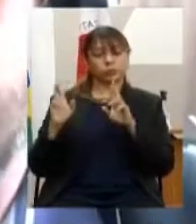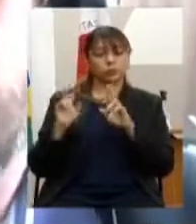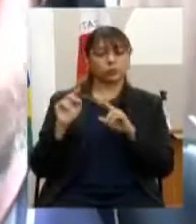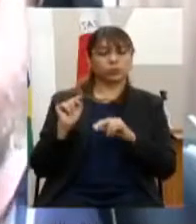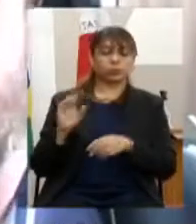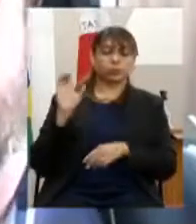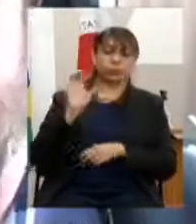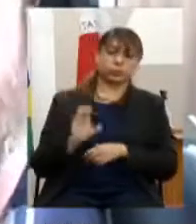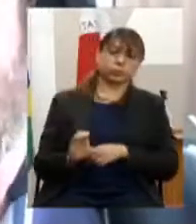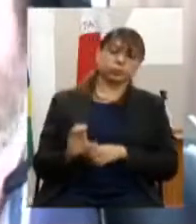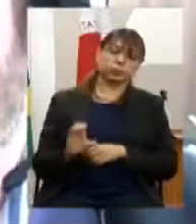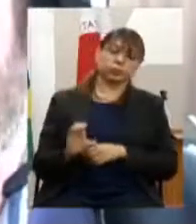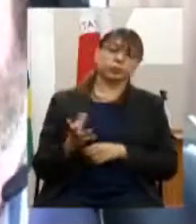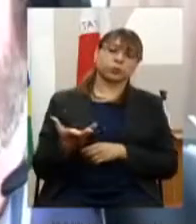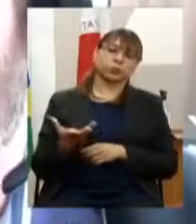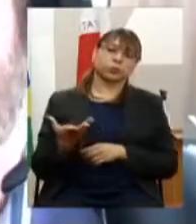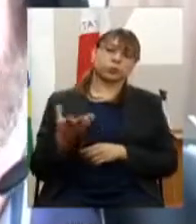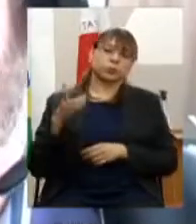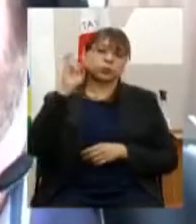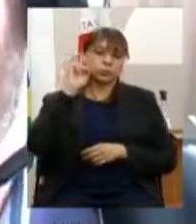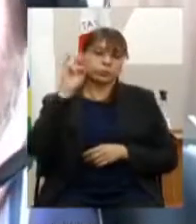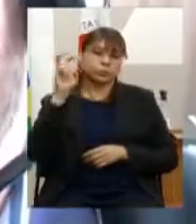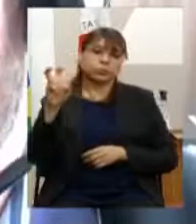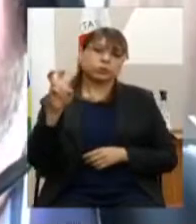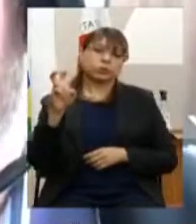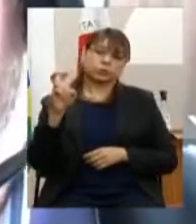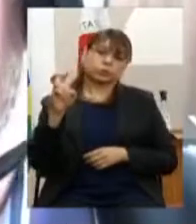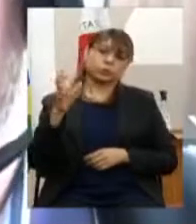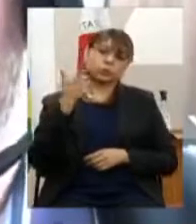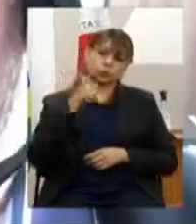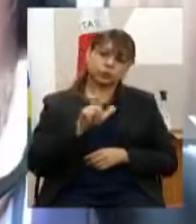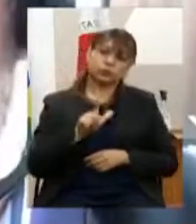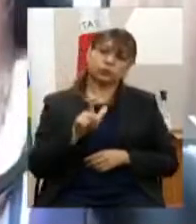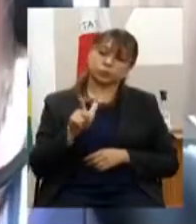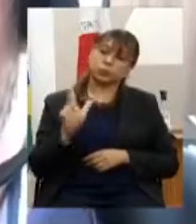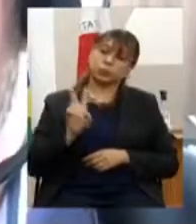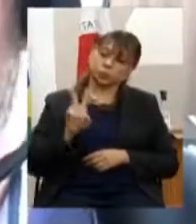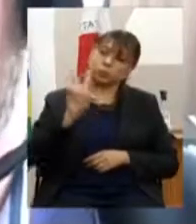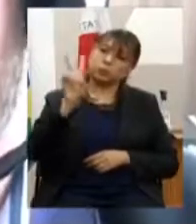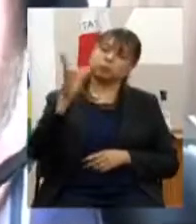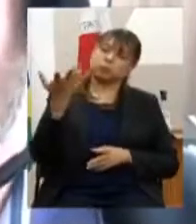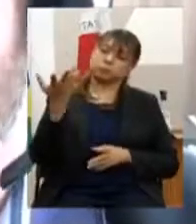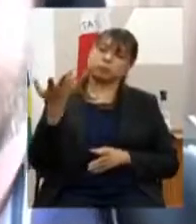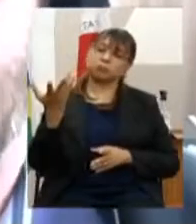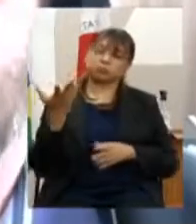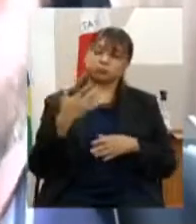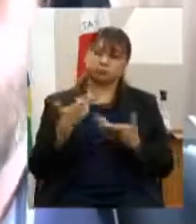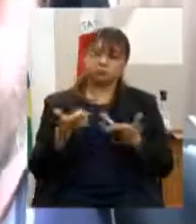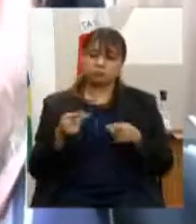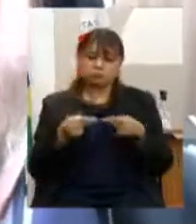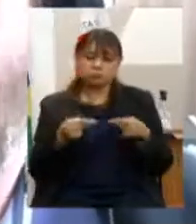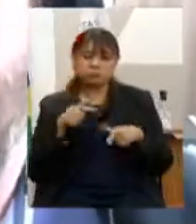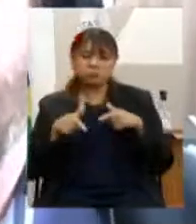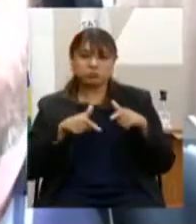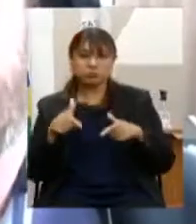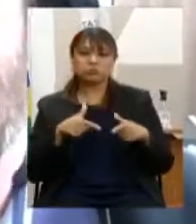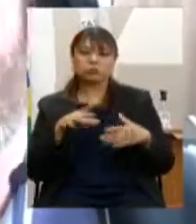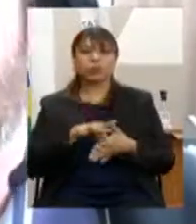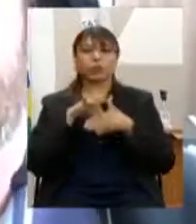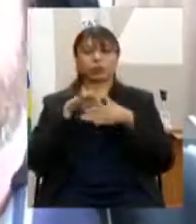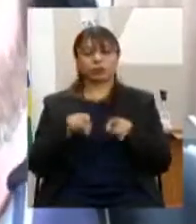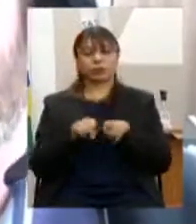Minas Gerais consegue para valorizar as boas práticas e lideranças das diferentes áreas de cultura ou para fazer